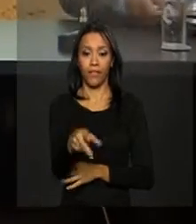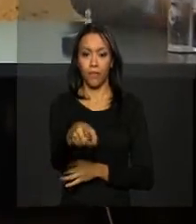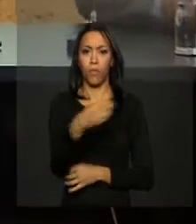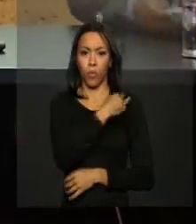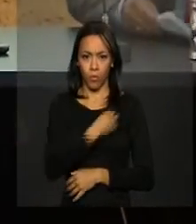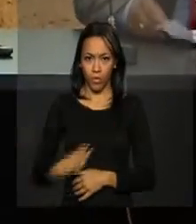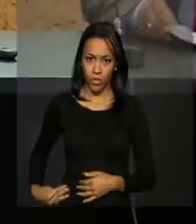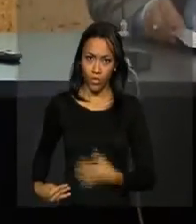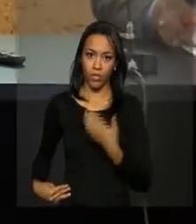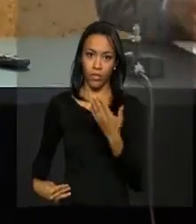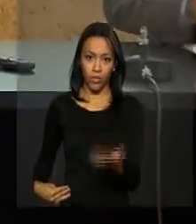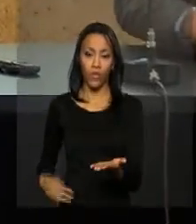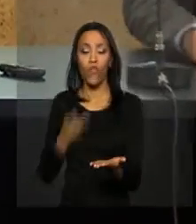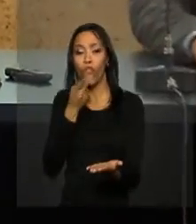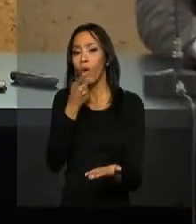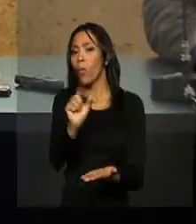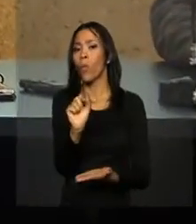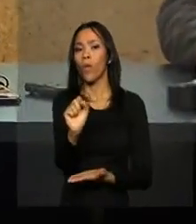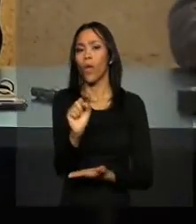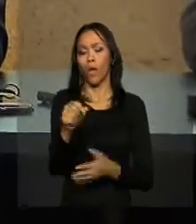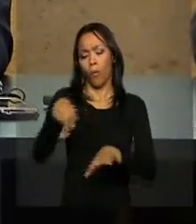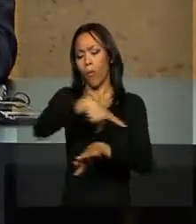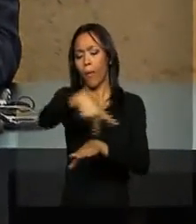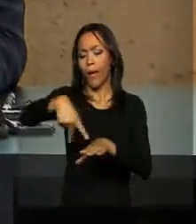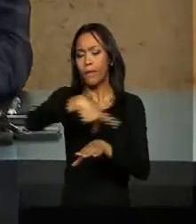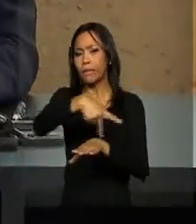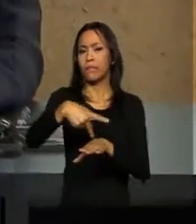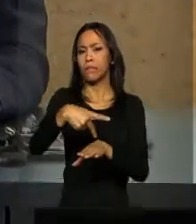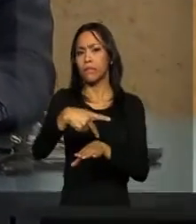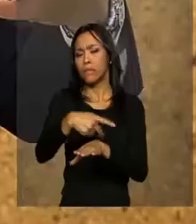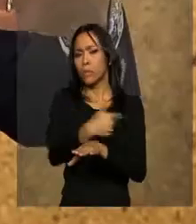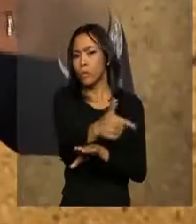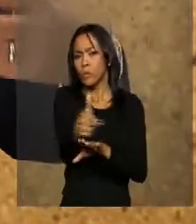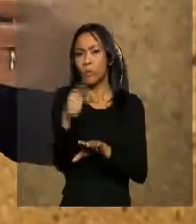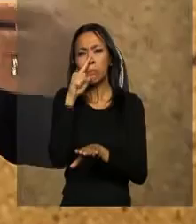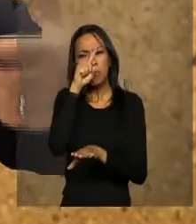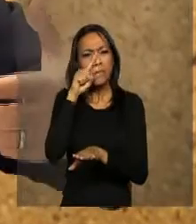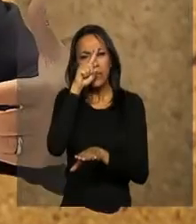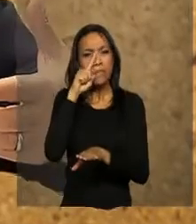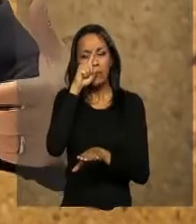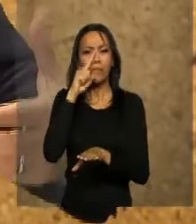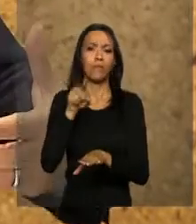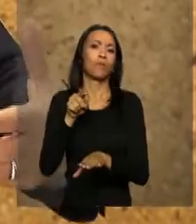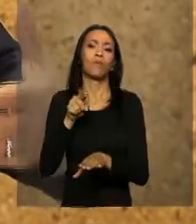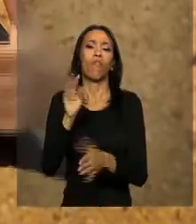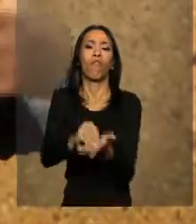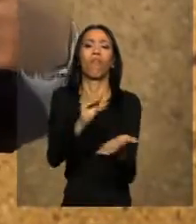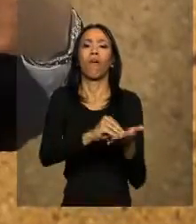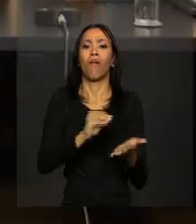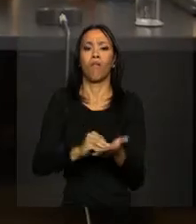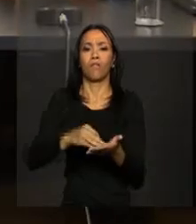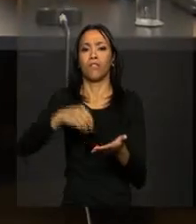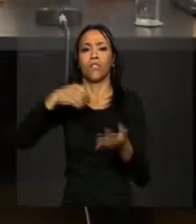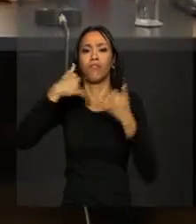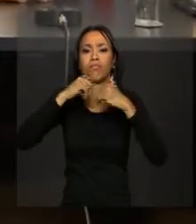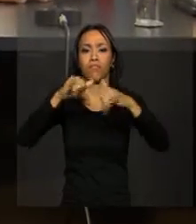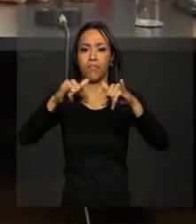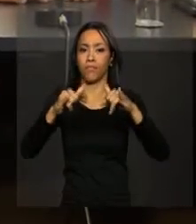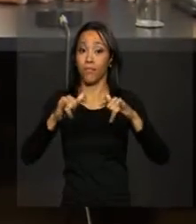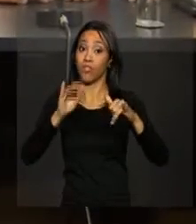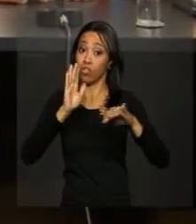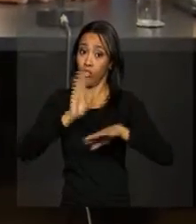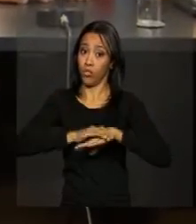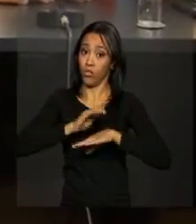ministro de Minas e Energia afirmou que o país não corre nenhum risco de desabastecimento de energia elétrica, já que a